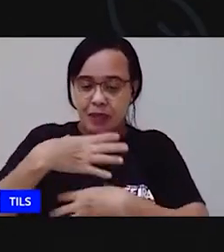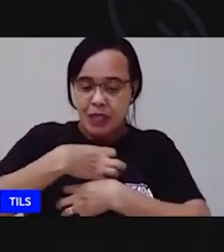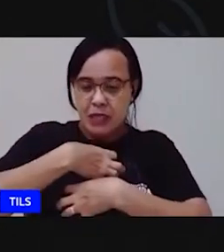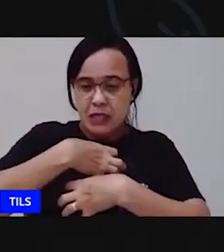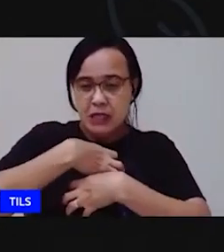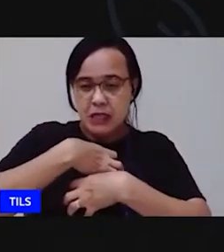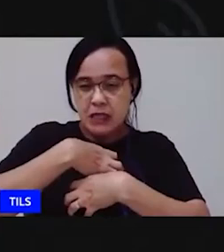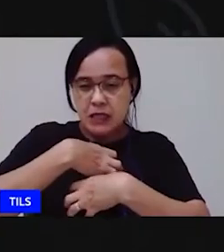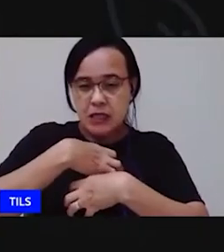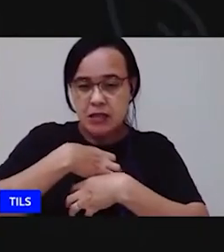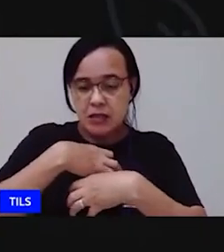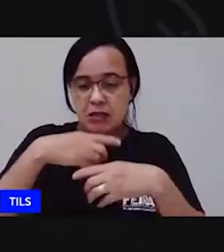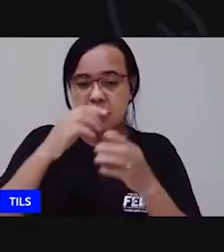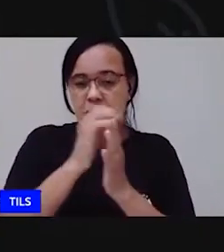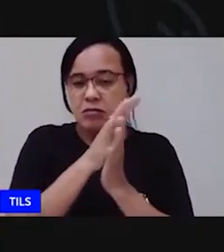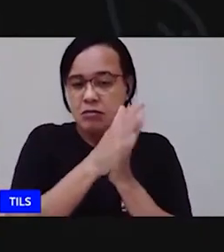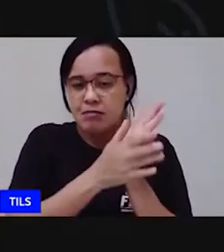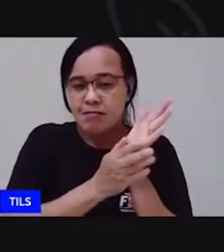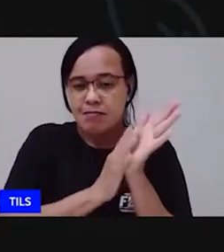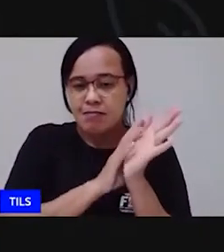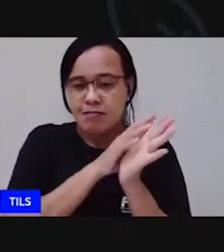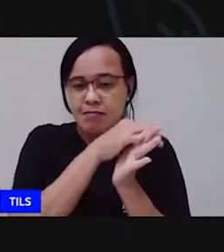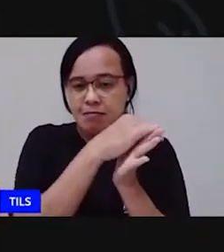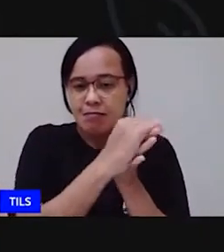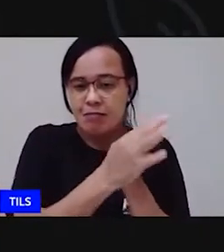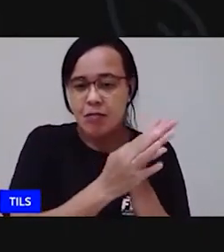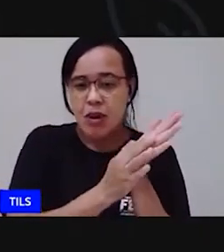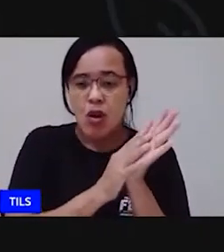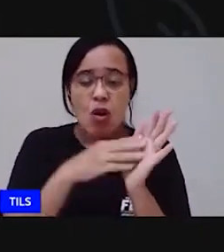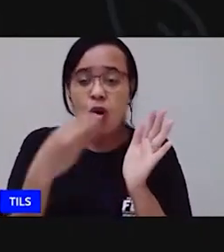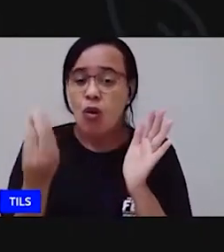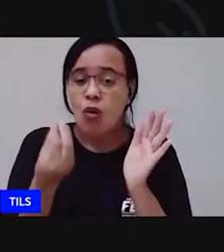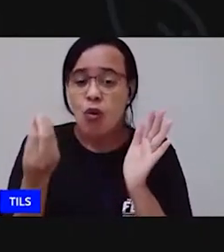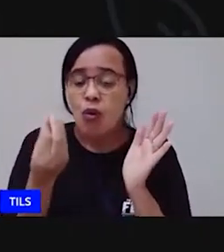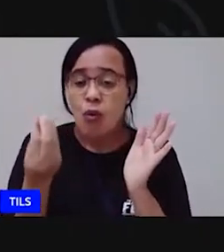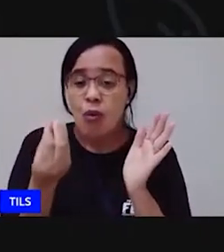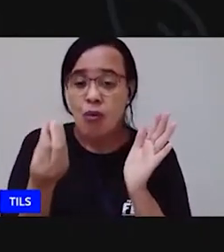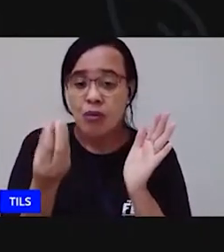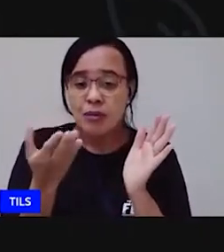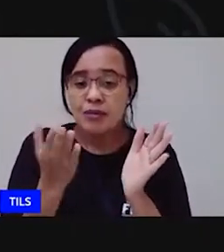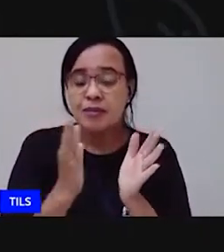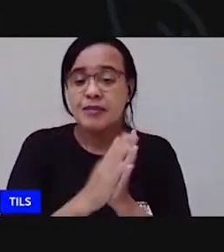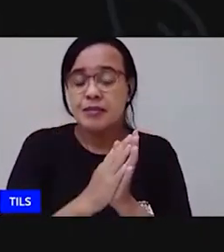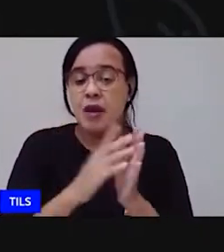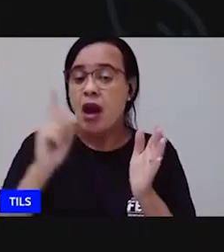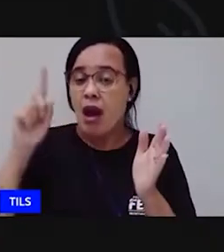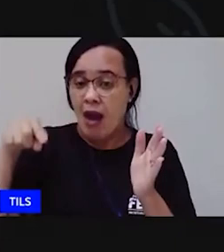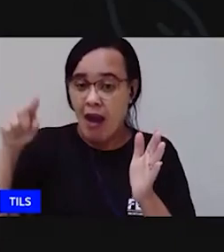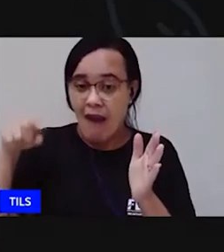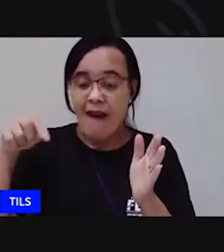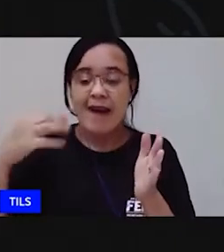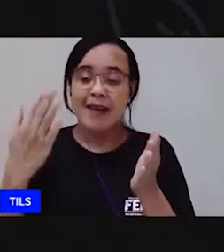eu já percebi que o que tem a superfície mais lisa é a folha do caderno